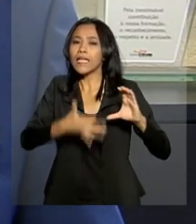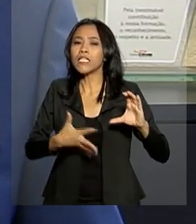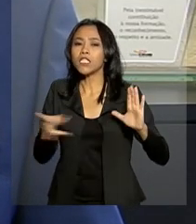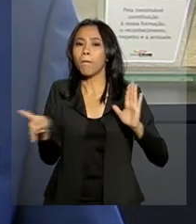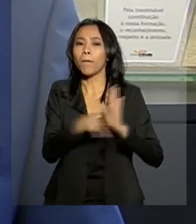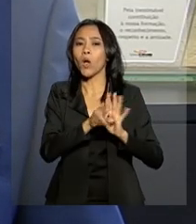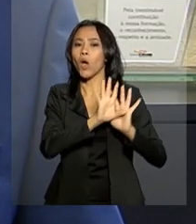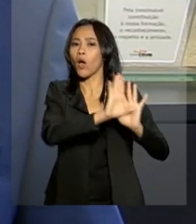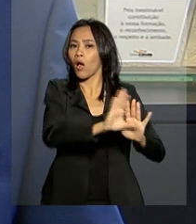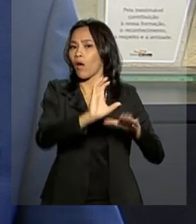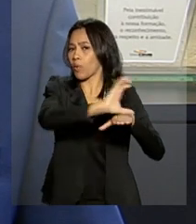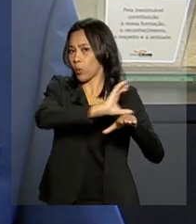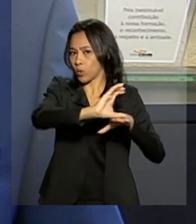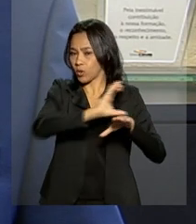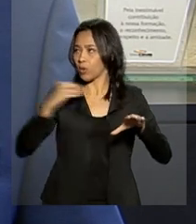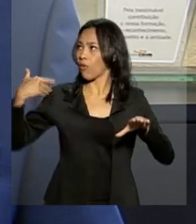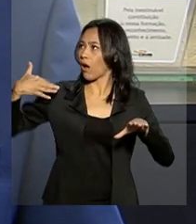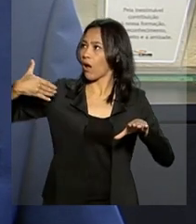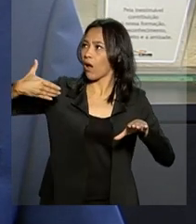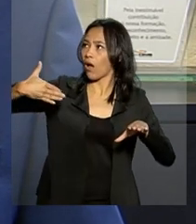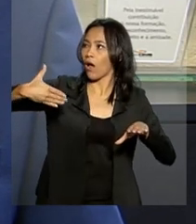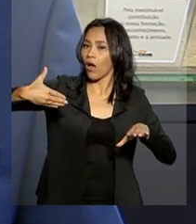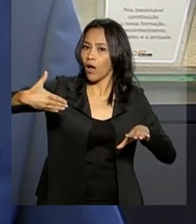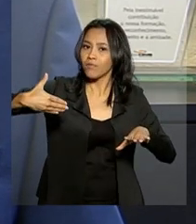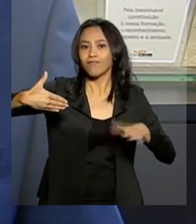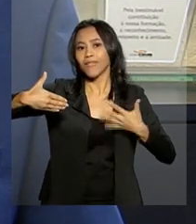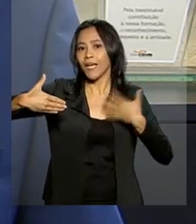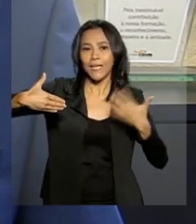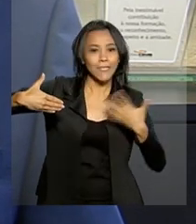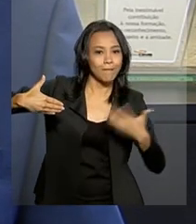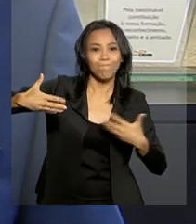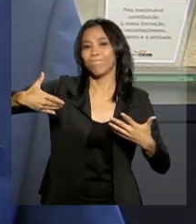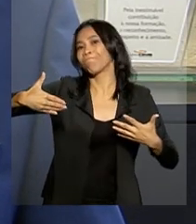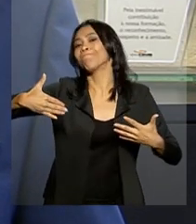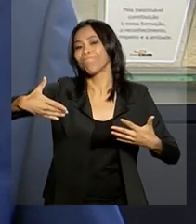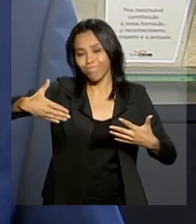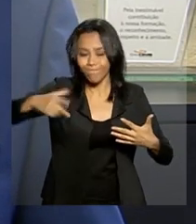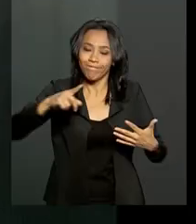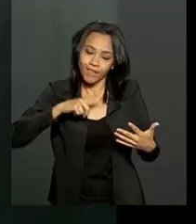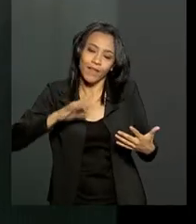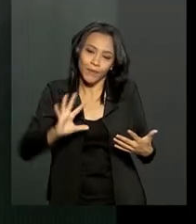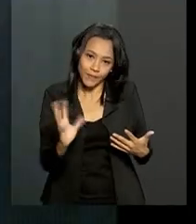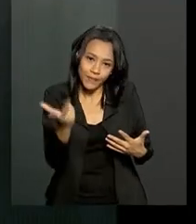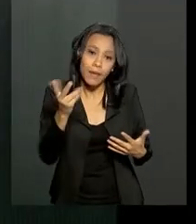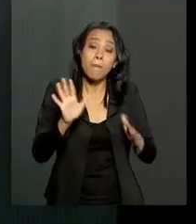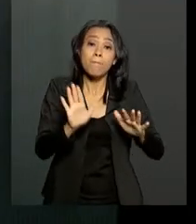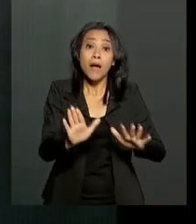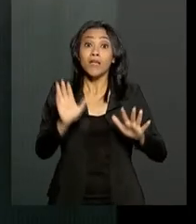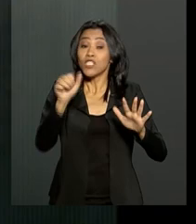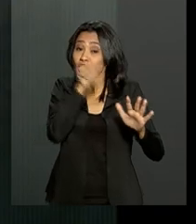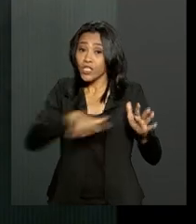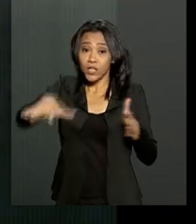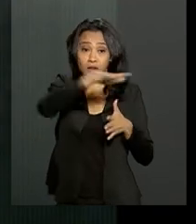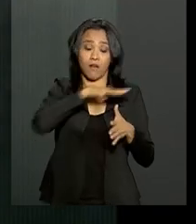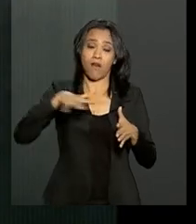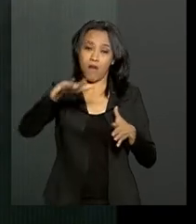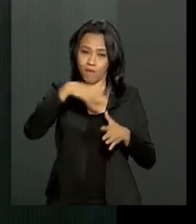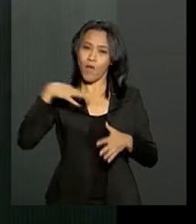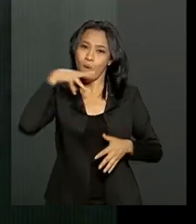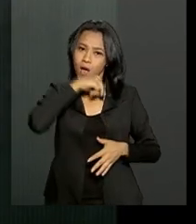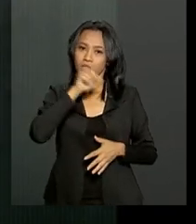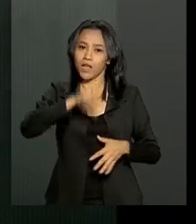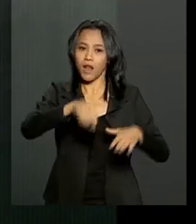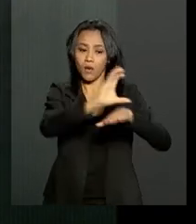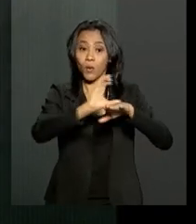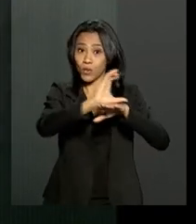a realidade não andou junto com a previsão normativa. Mas, no geral, acho que ela foi a